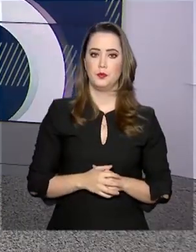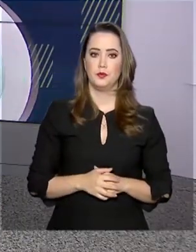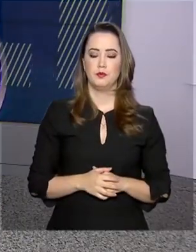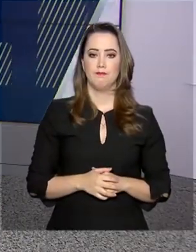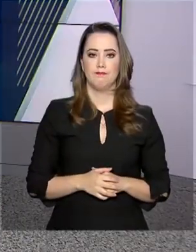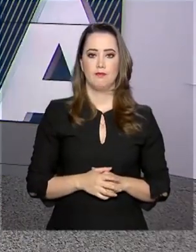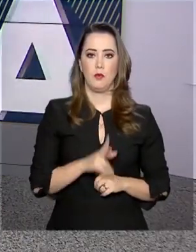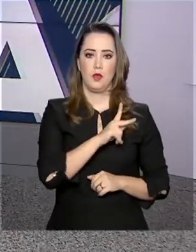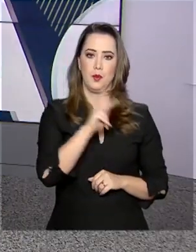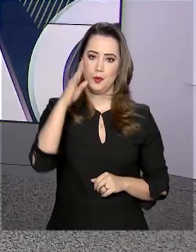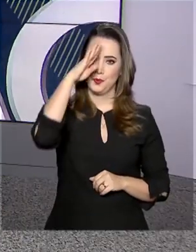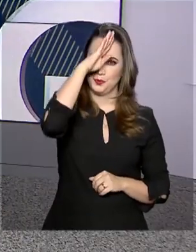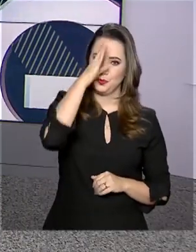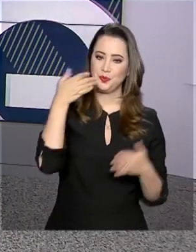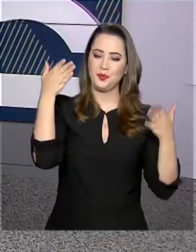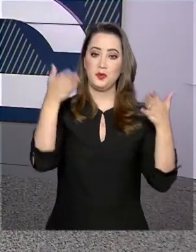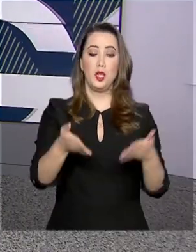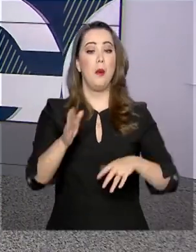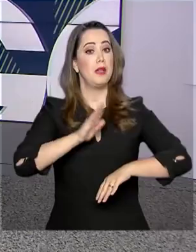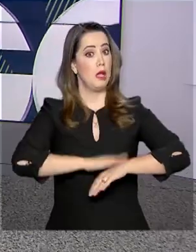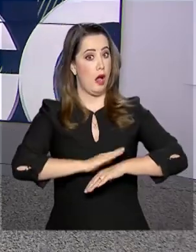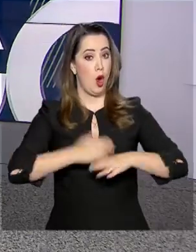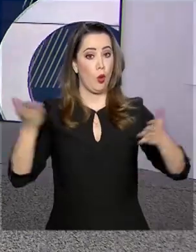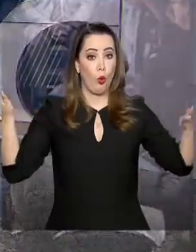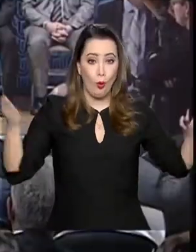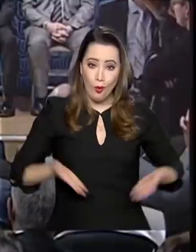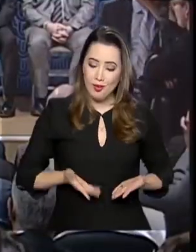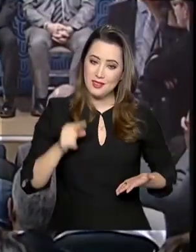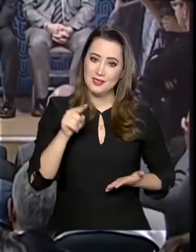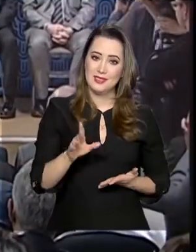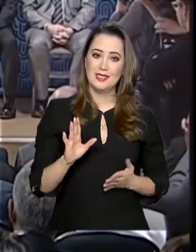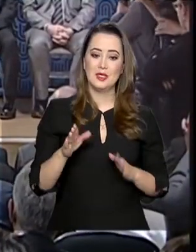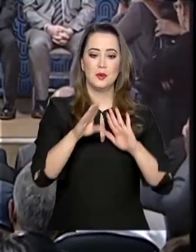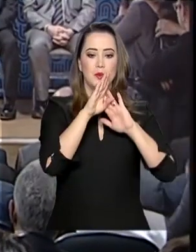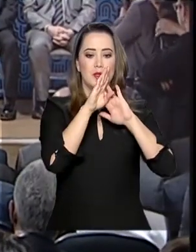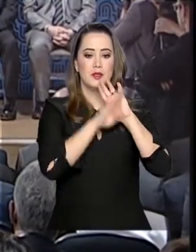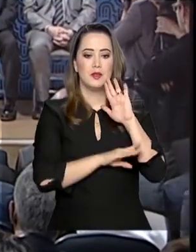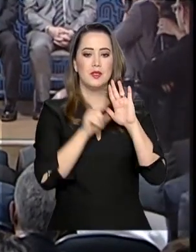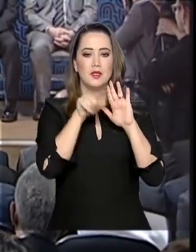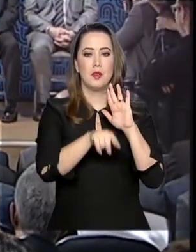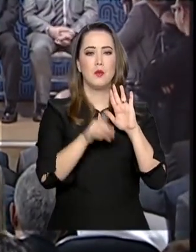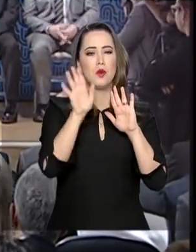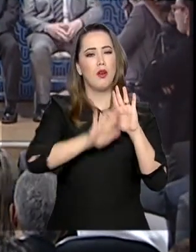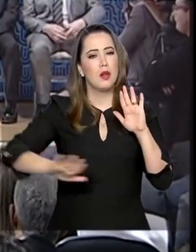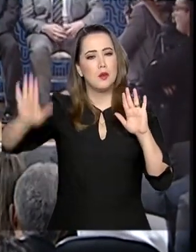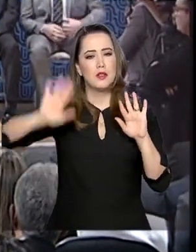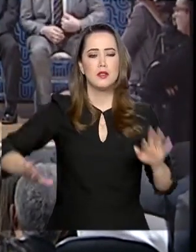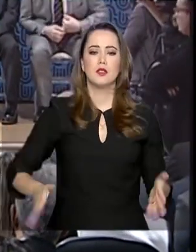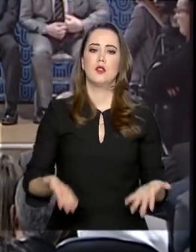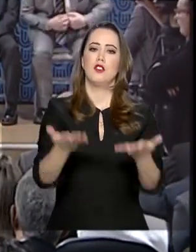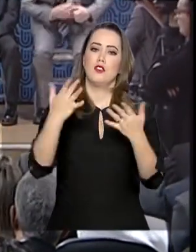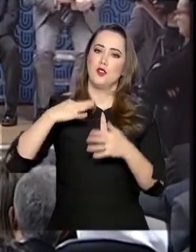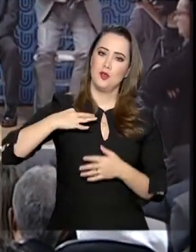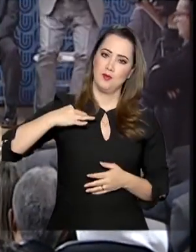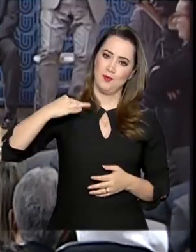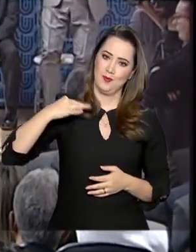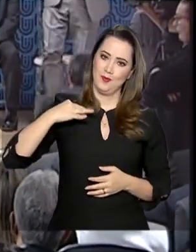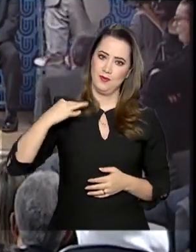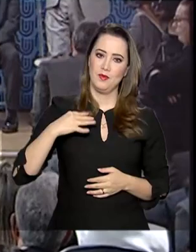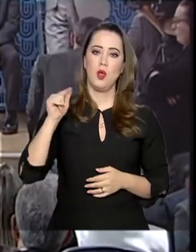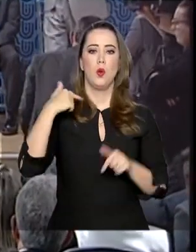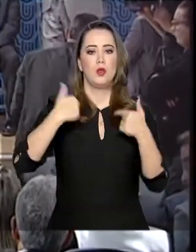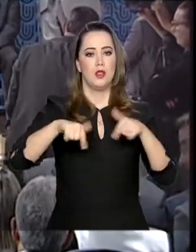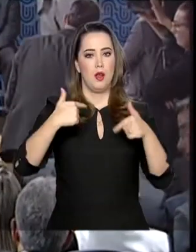E o presidente Jair Bolsonaro participa, neste momento, da cerimônia do Programa Nacional de Incentivo ao Voluntariado.